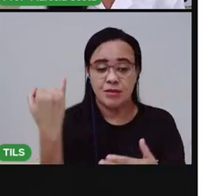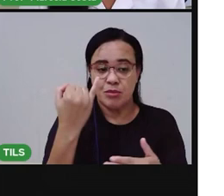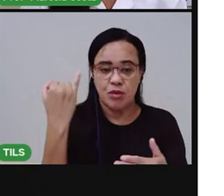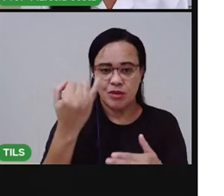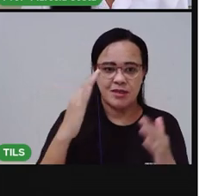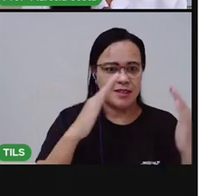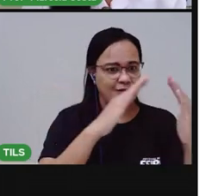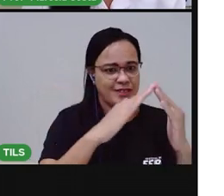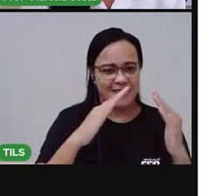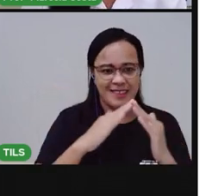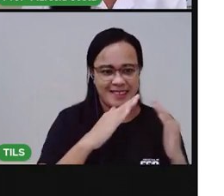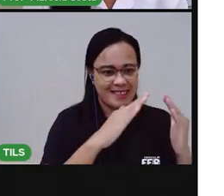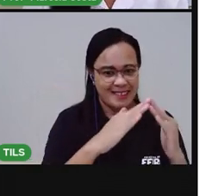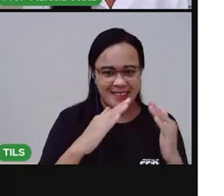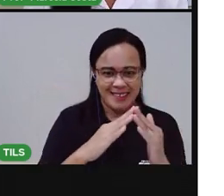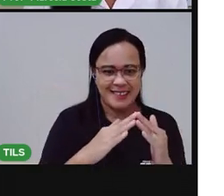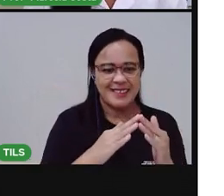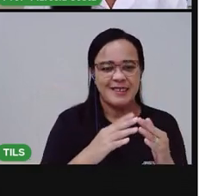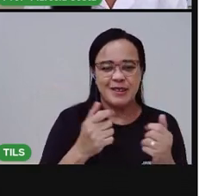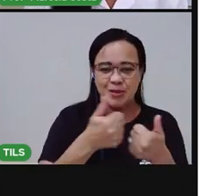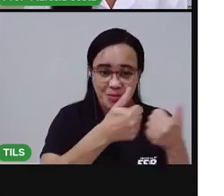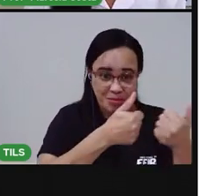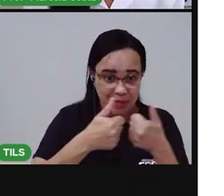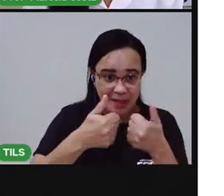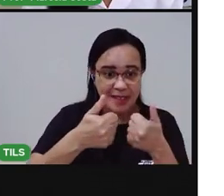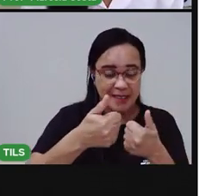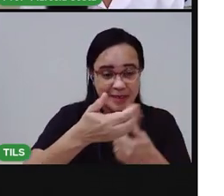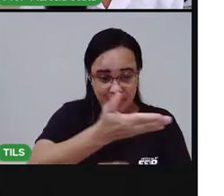que são as pessoas mais próximas de você.